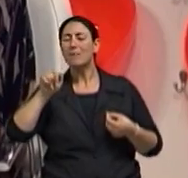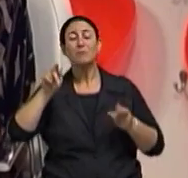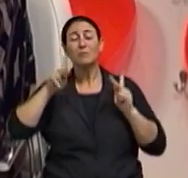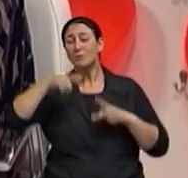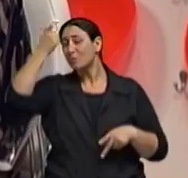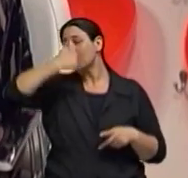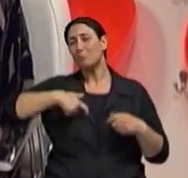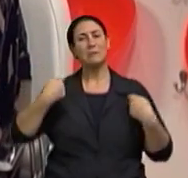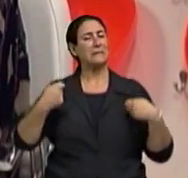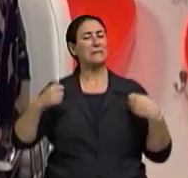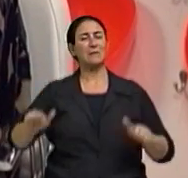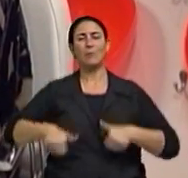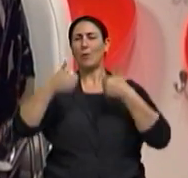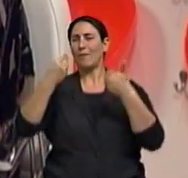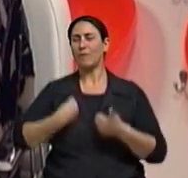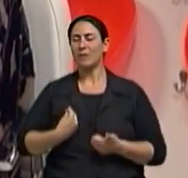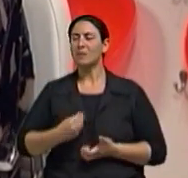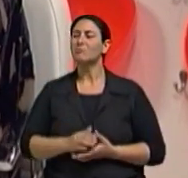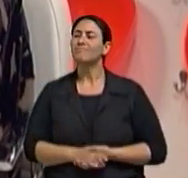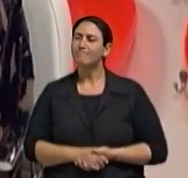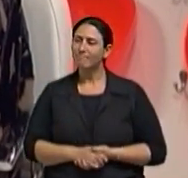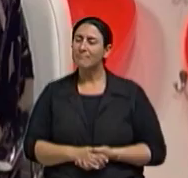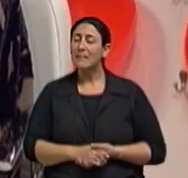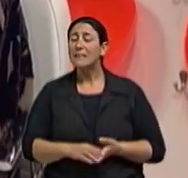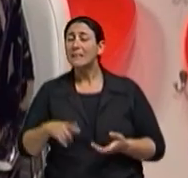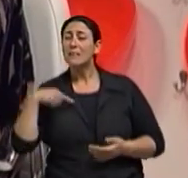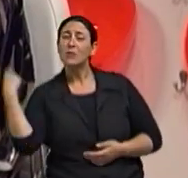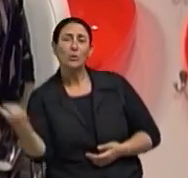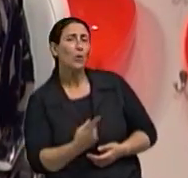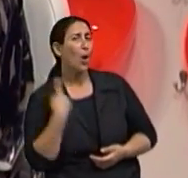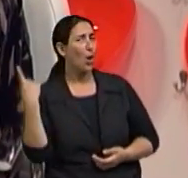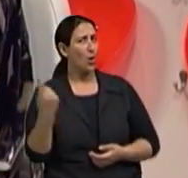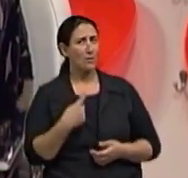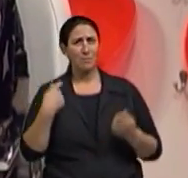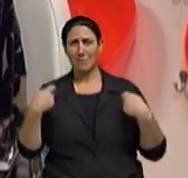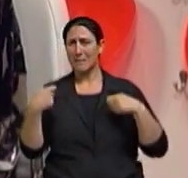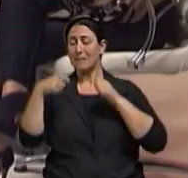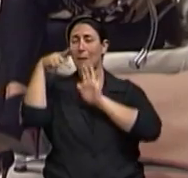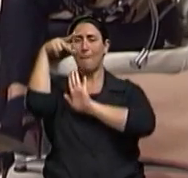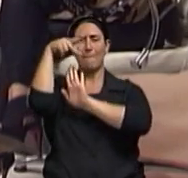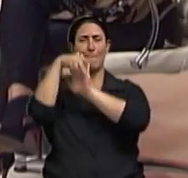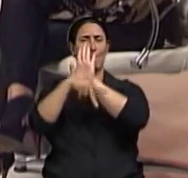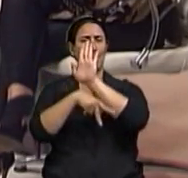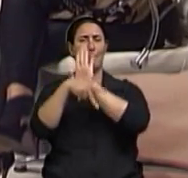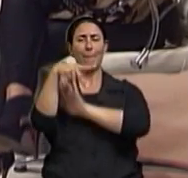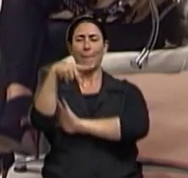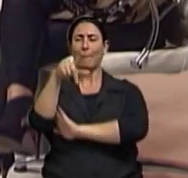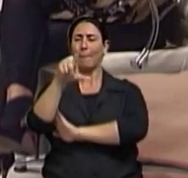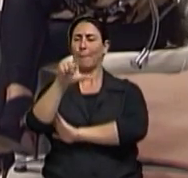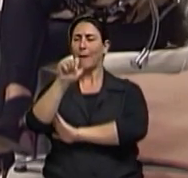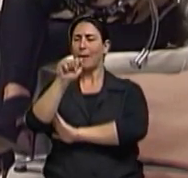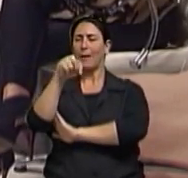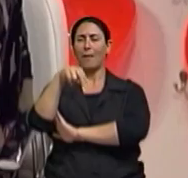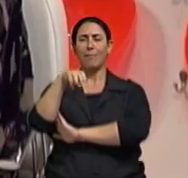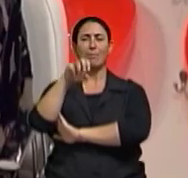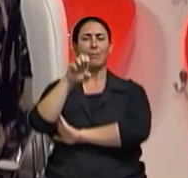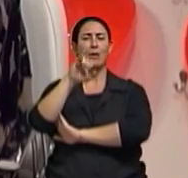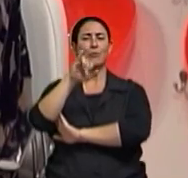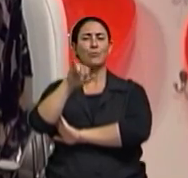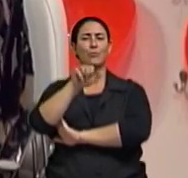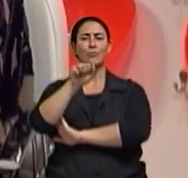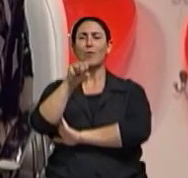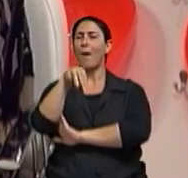precisam, e todos nós precisamos, planejamento. Gostou, Alfredo? Ótimo. Planejamento. Nós